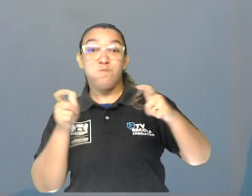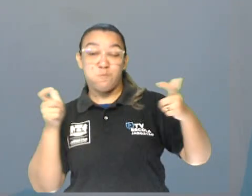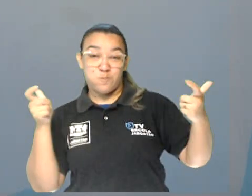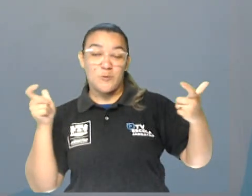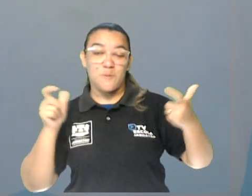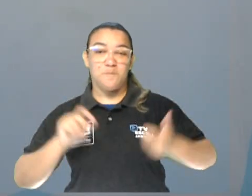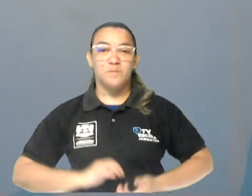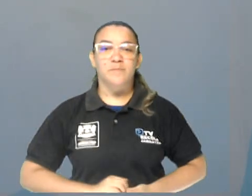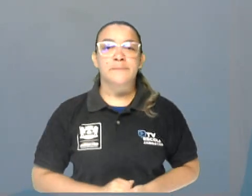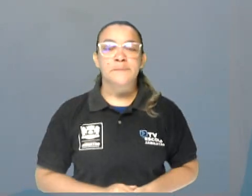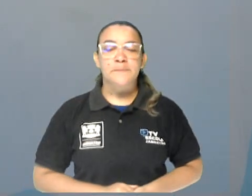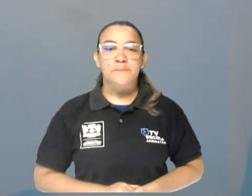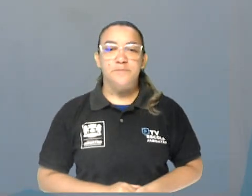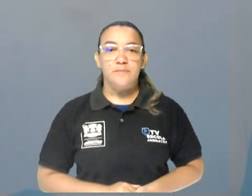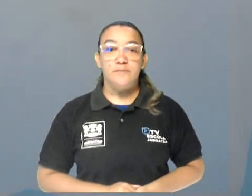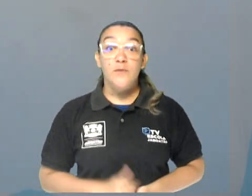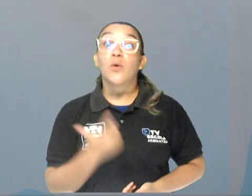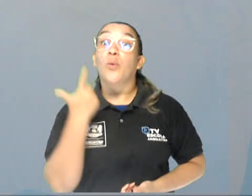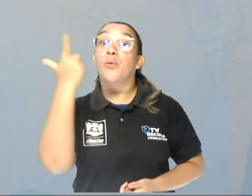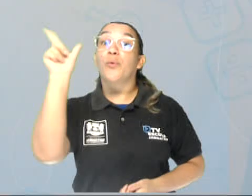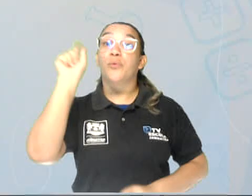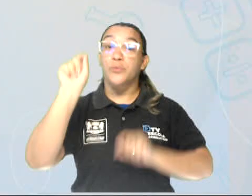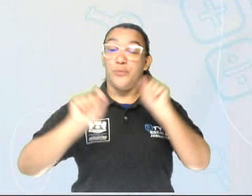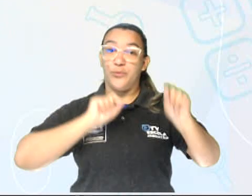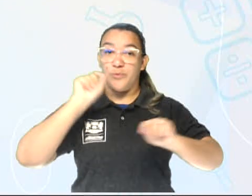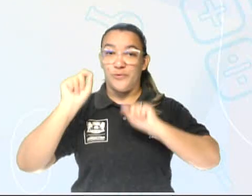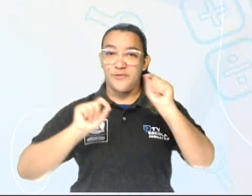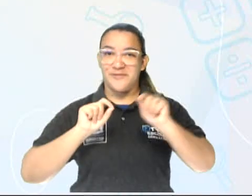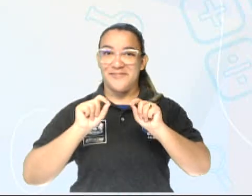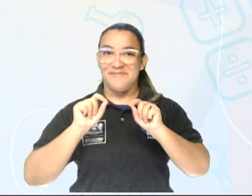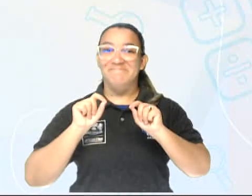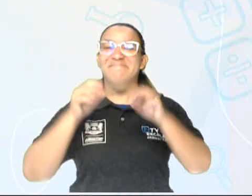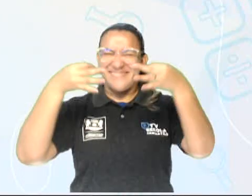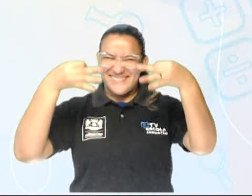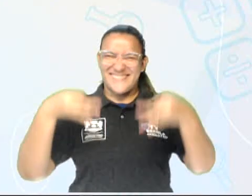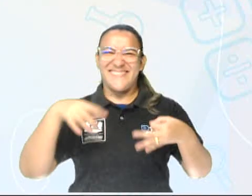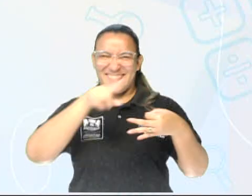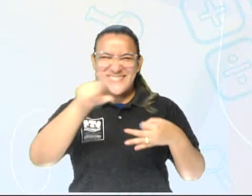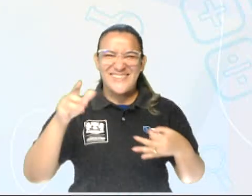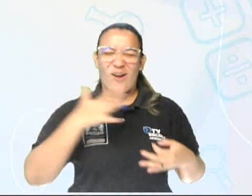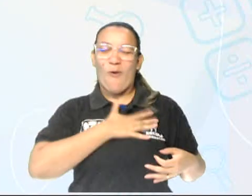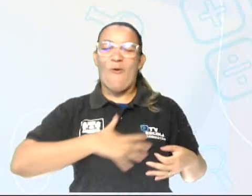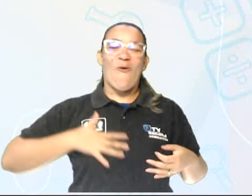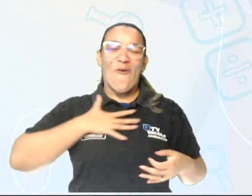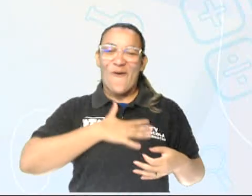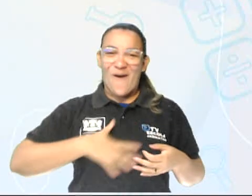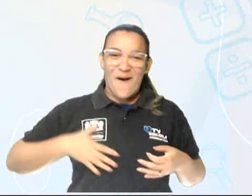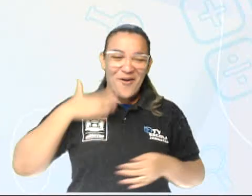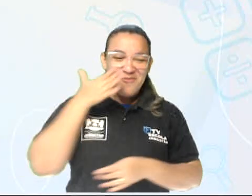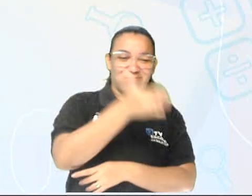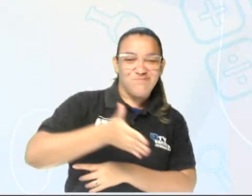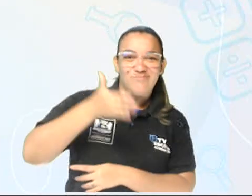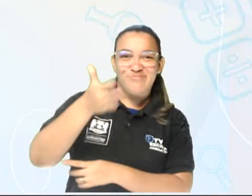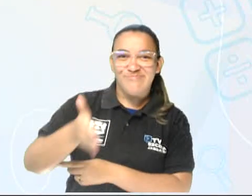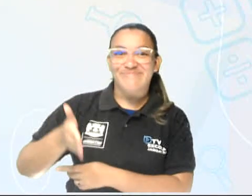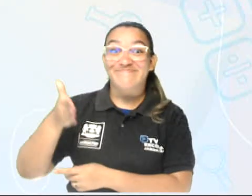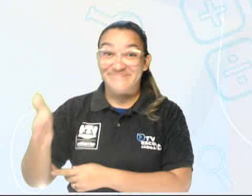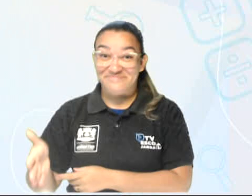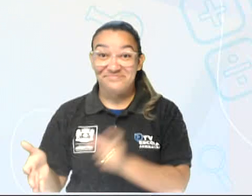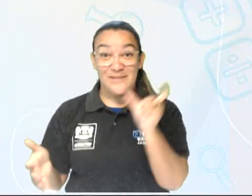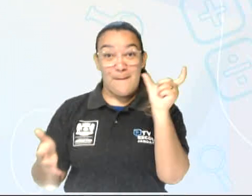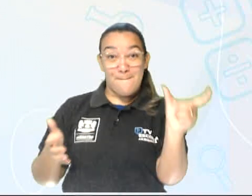Stores. Nosso próximo lugar, esse daí eu tenho certeza que você gosta de frequentar, né? Que é